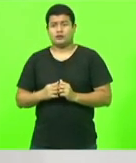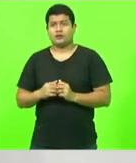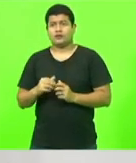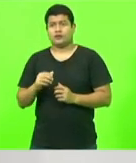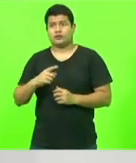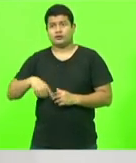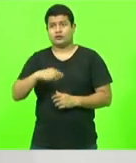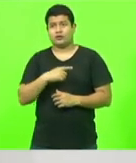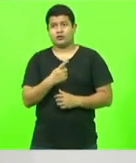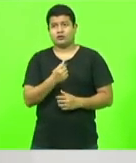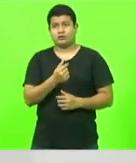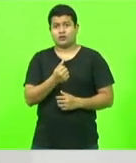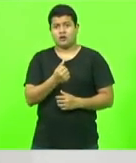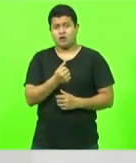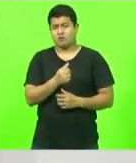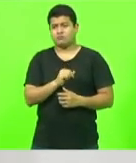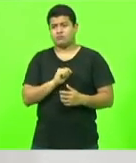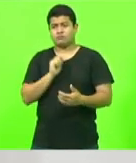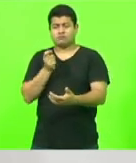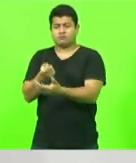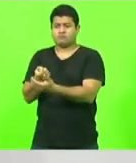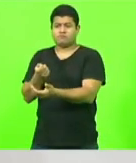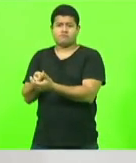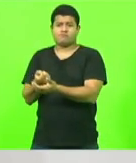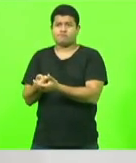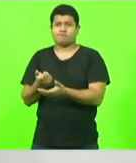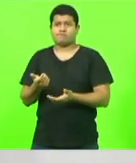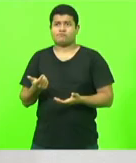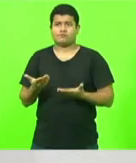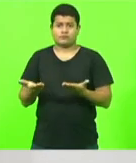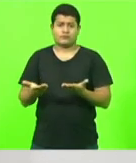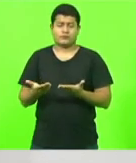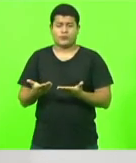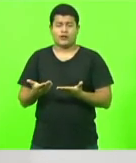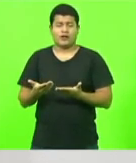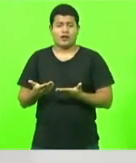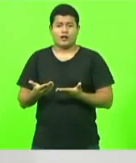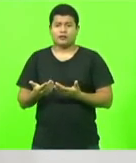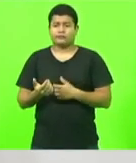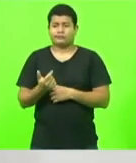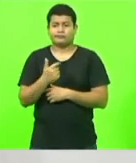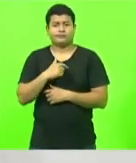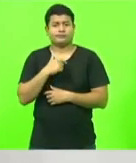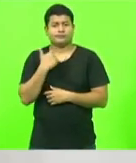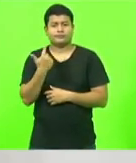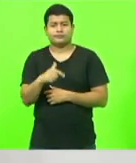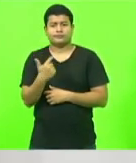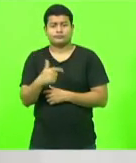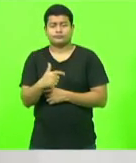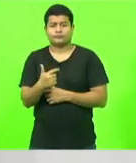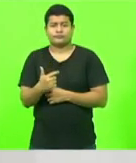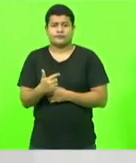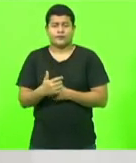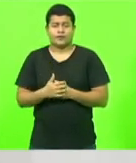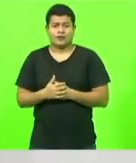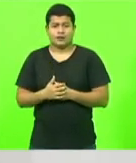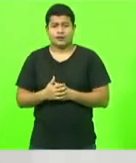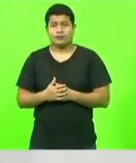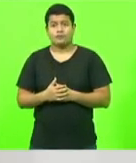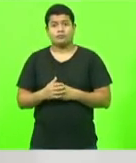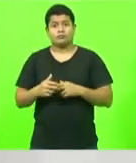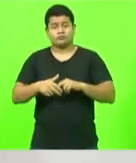poder fazer o conserto e poder fazer as melhorias necessárias nas rodovias de Santa Catarina. Por isso que nós precisamos pensar,